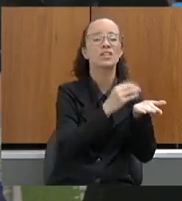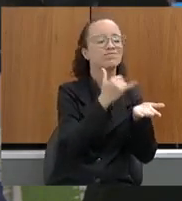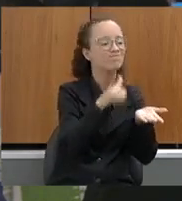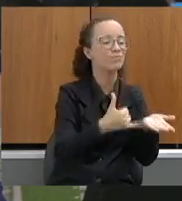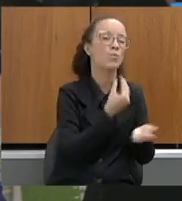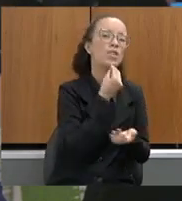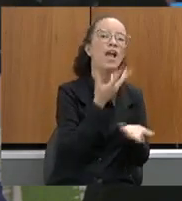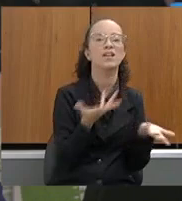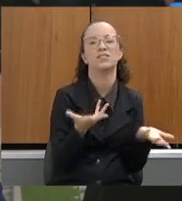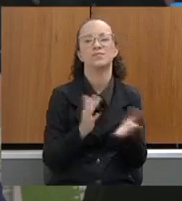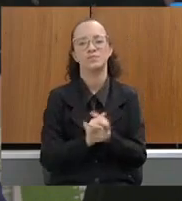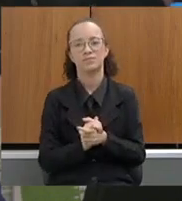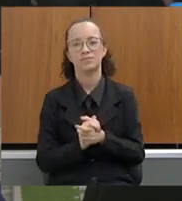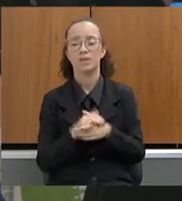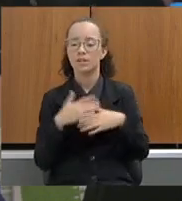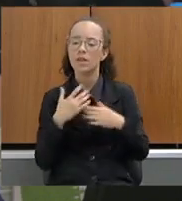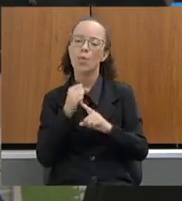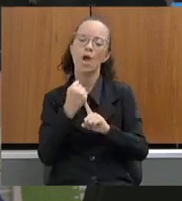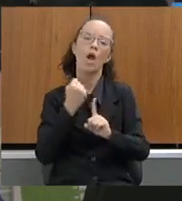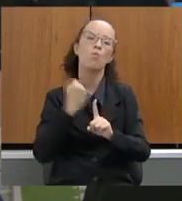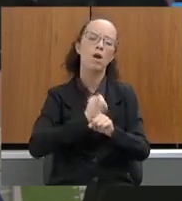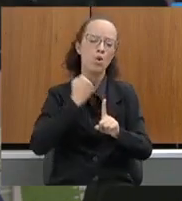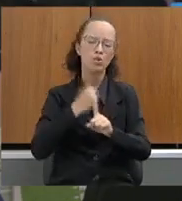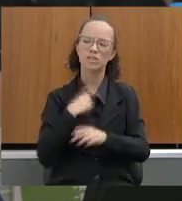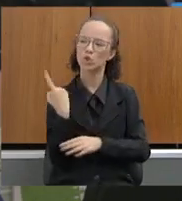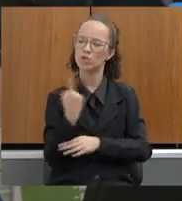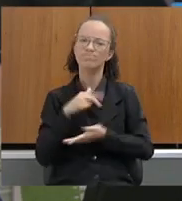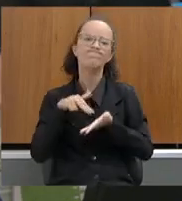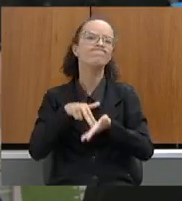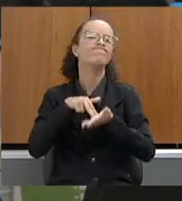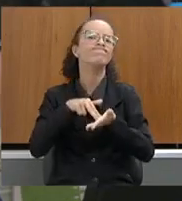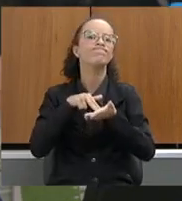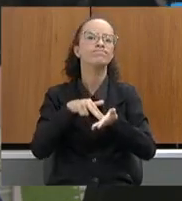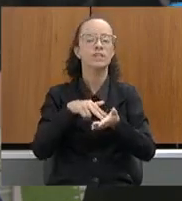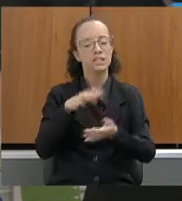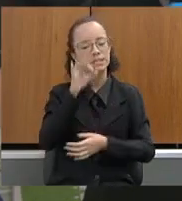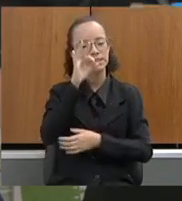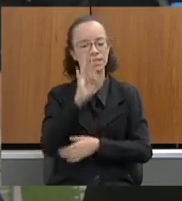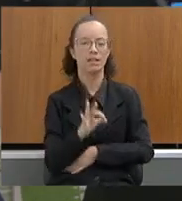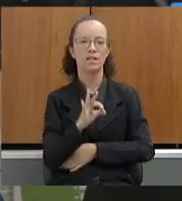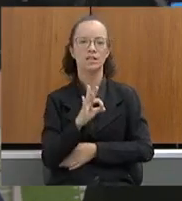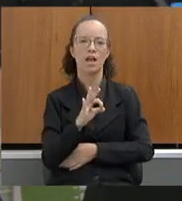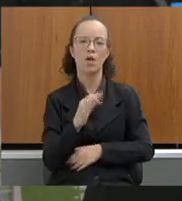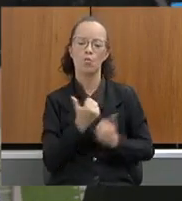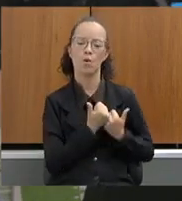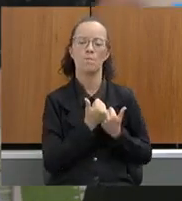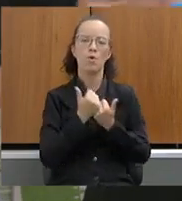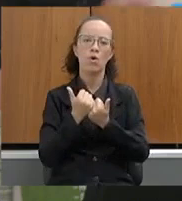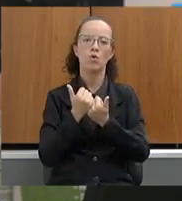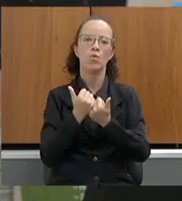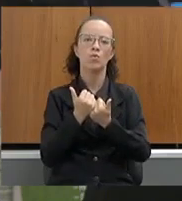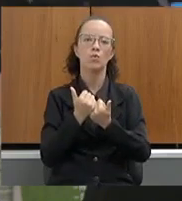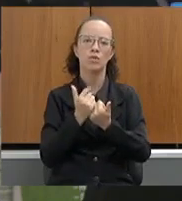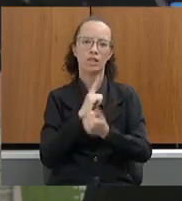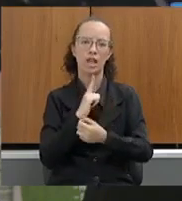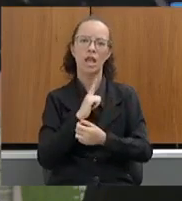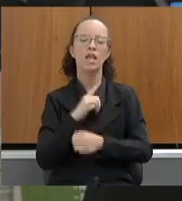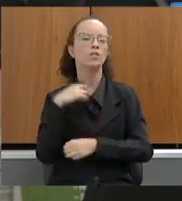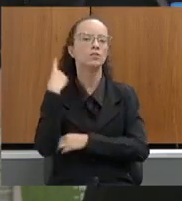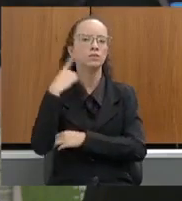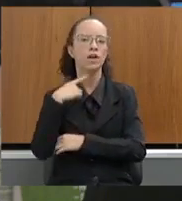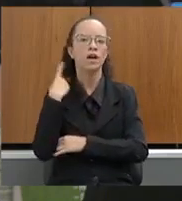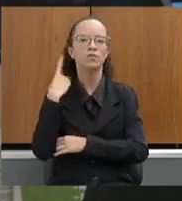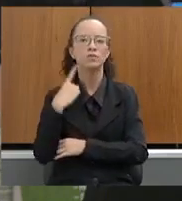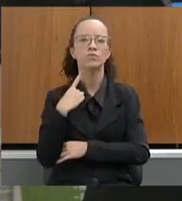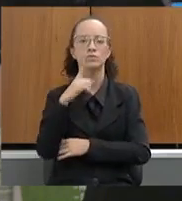Então, essa luta será uma luta constante. Eu tenho certeza que eu recebo aqui o apoio do nosso ilustre deputado